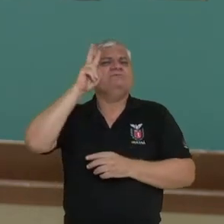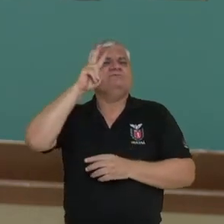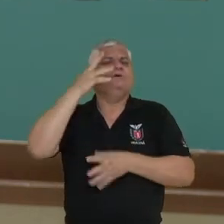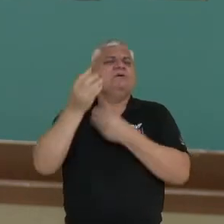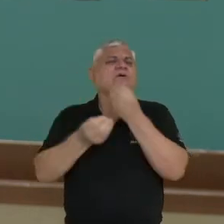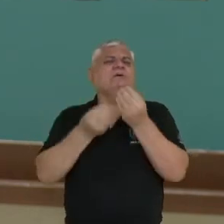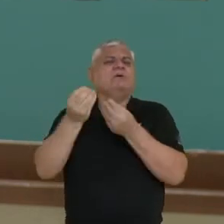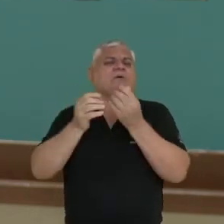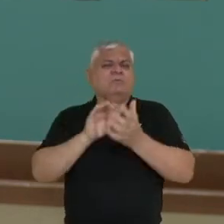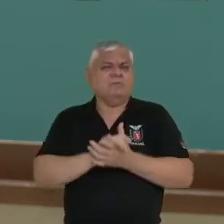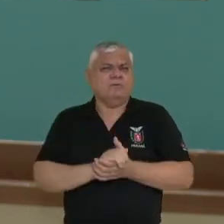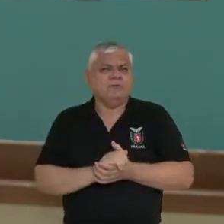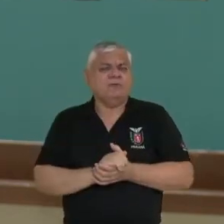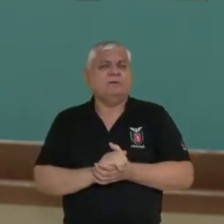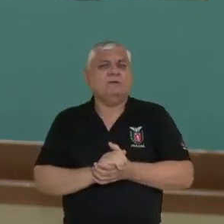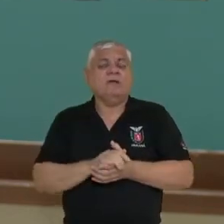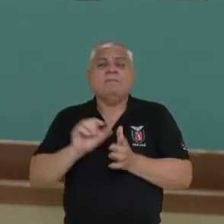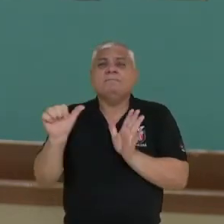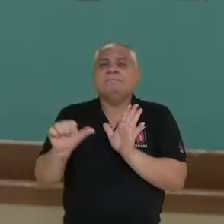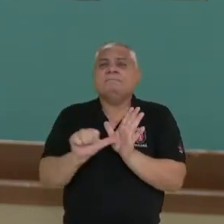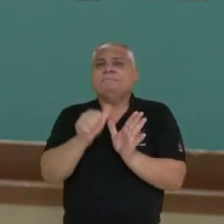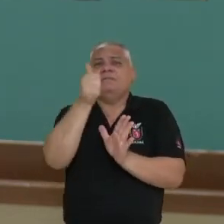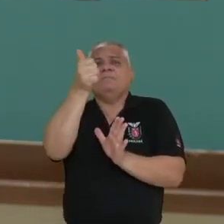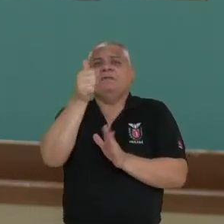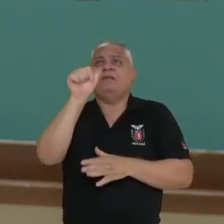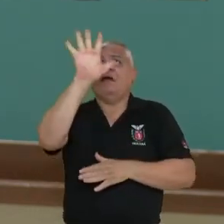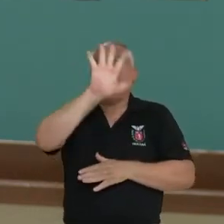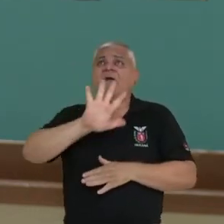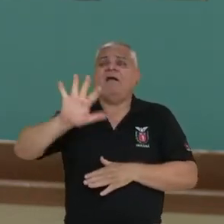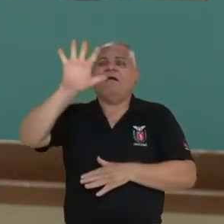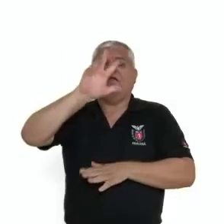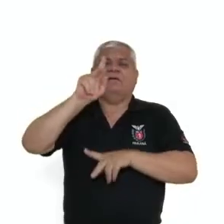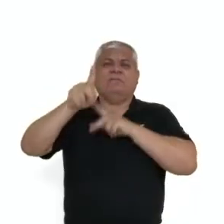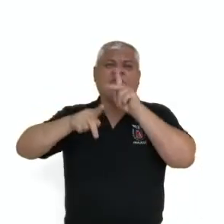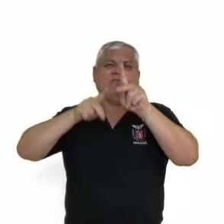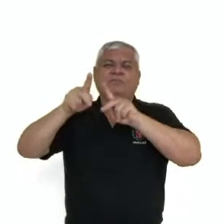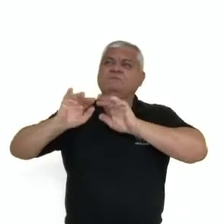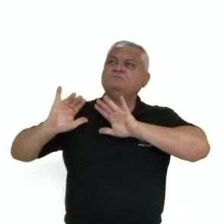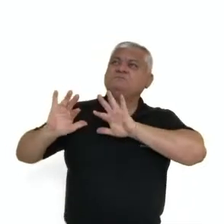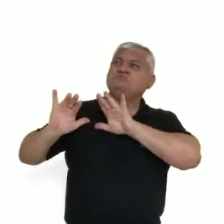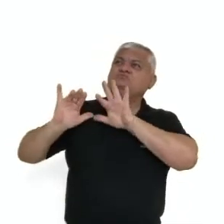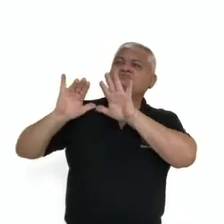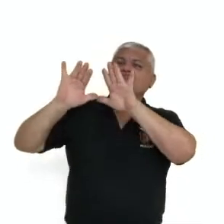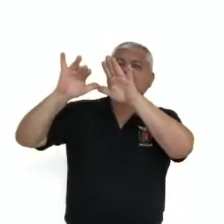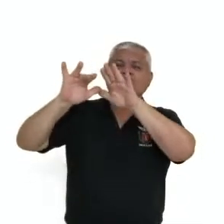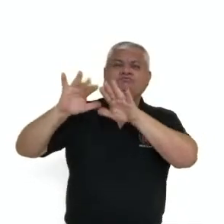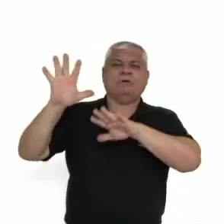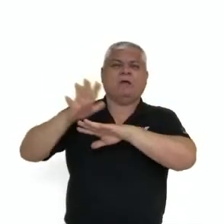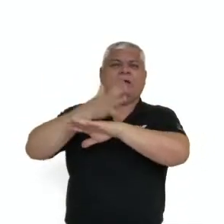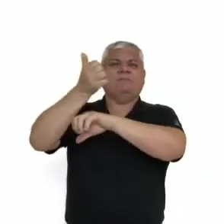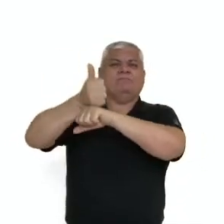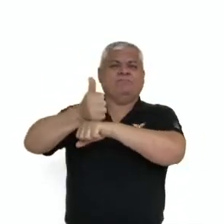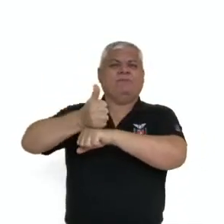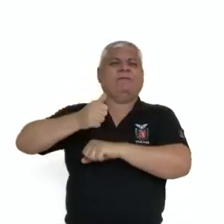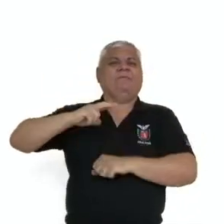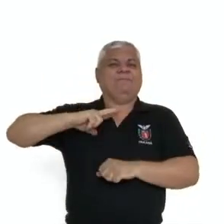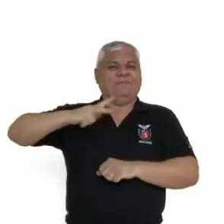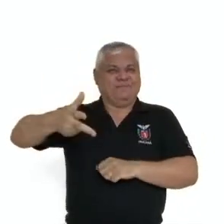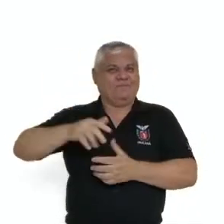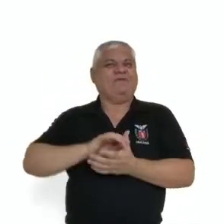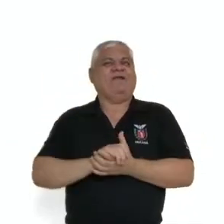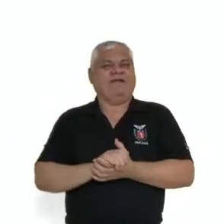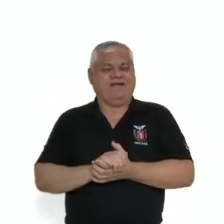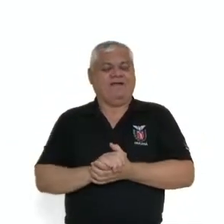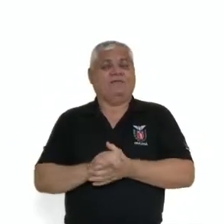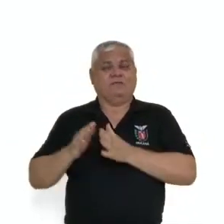referência? Que a região foi a primeira área de povoamento criada pelos conquistadores portugueses. Então os portugueses